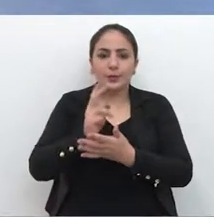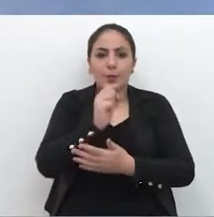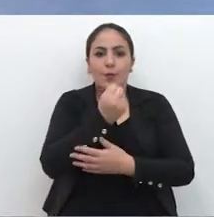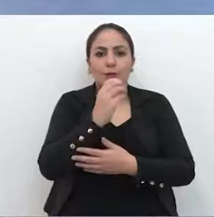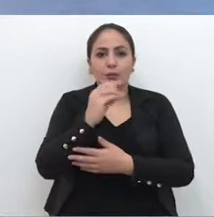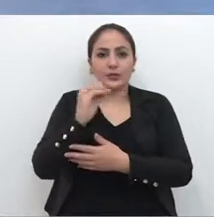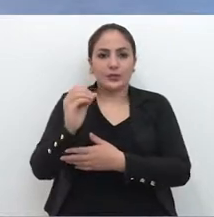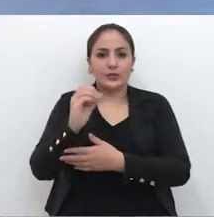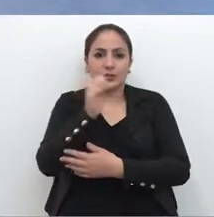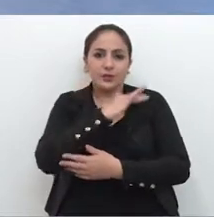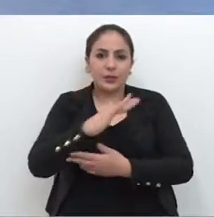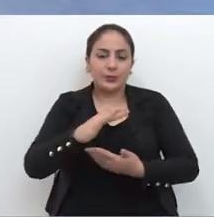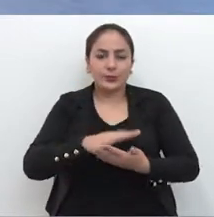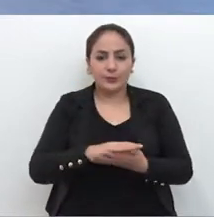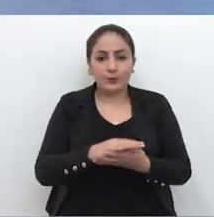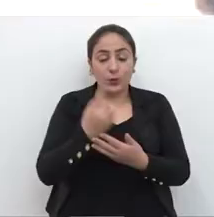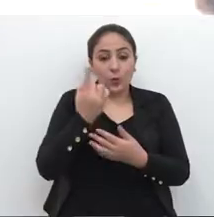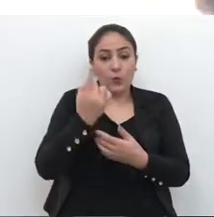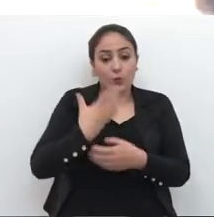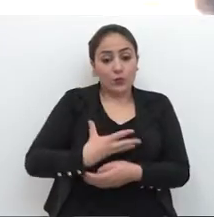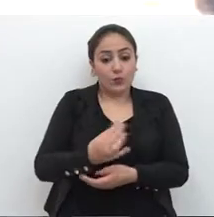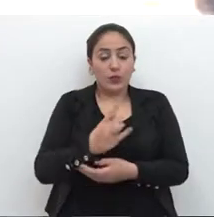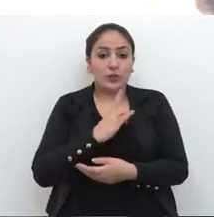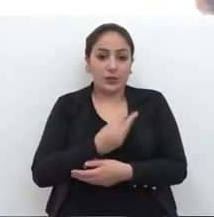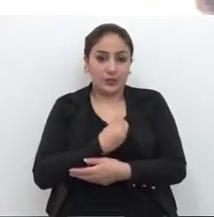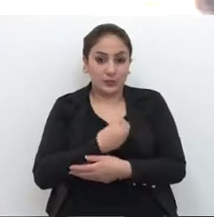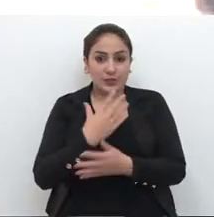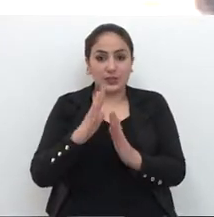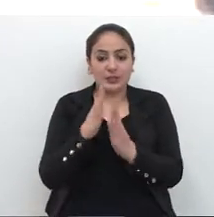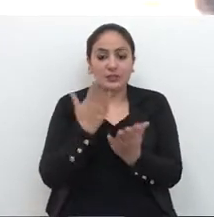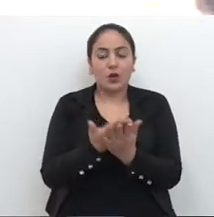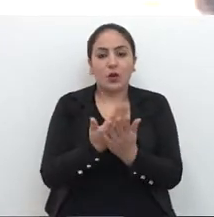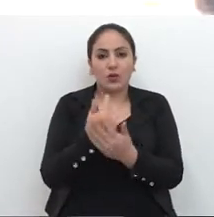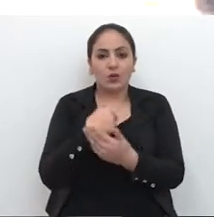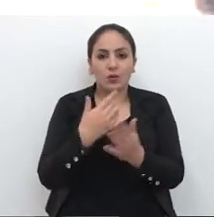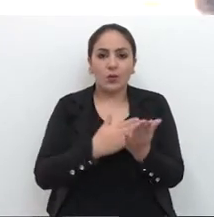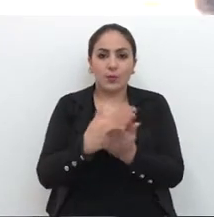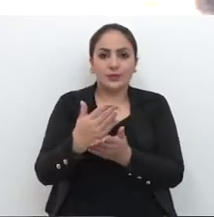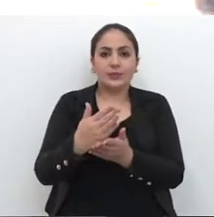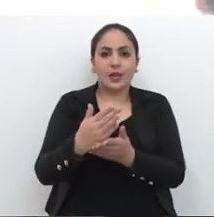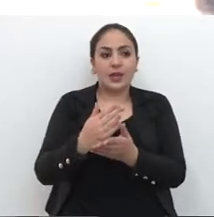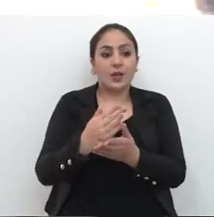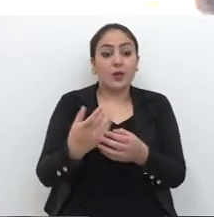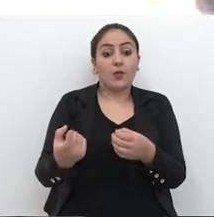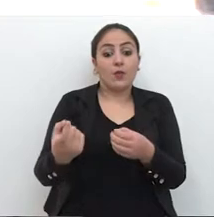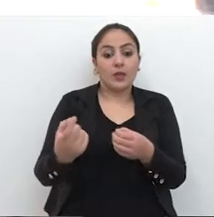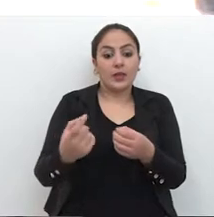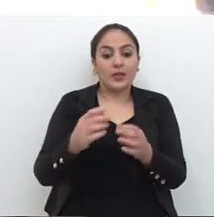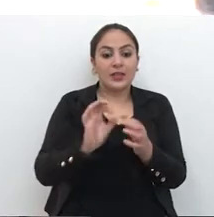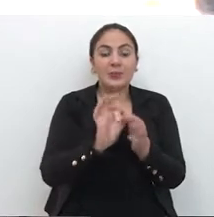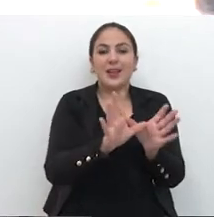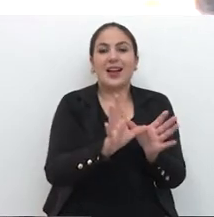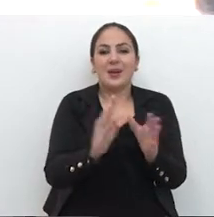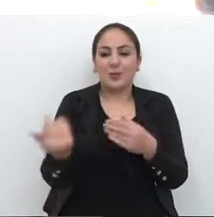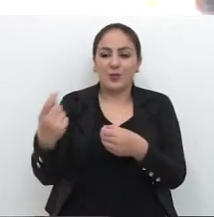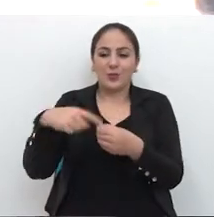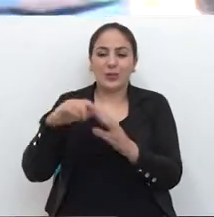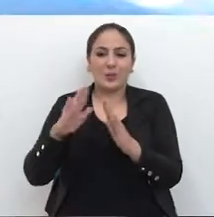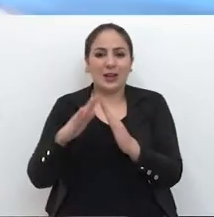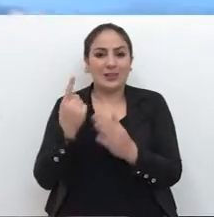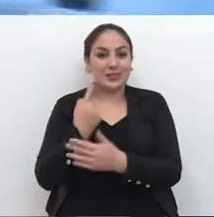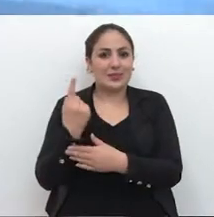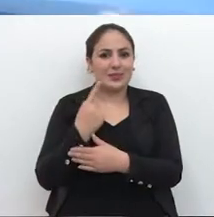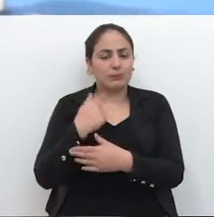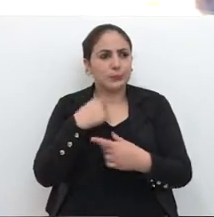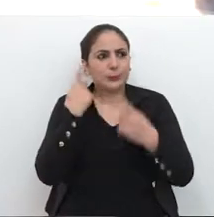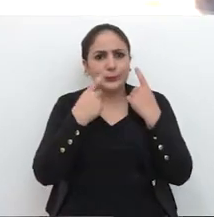repete com 800 estudantes. Um filho que eu tenho na escola, e comecei esse ano a deixar ele voltar para casa sozinho. E a